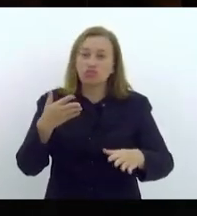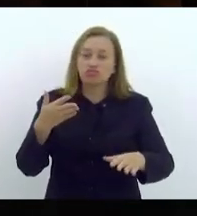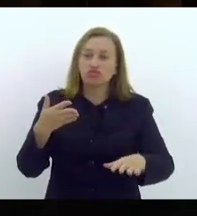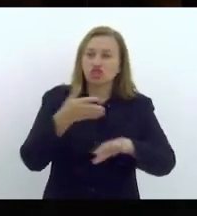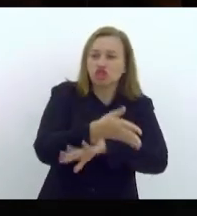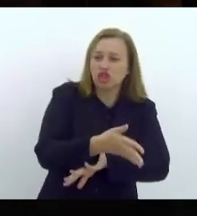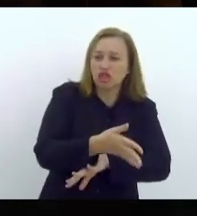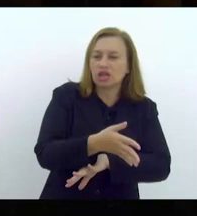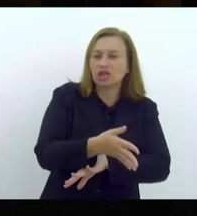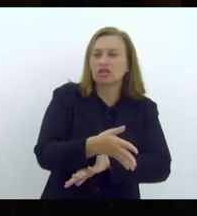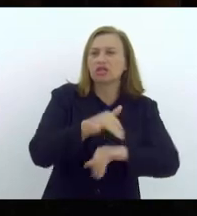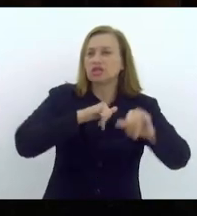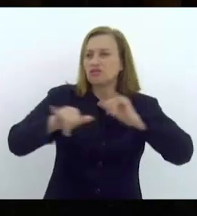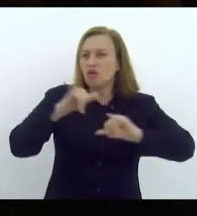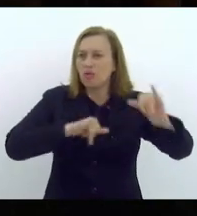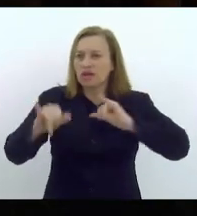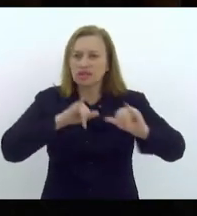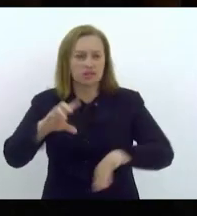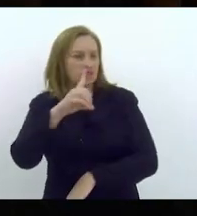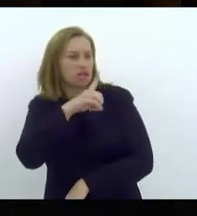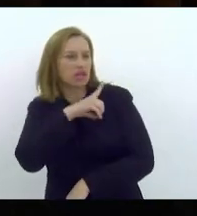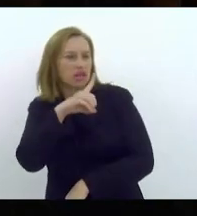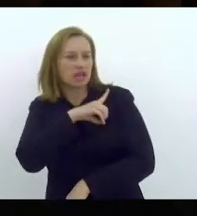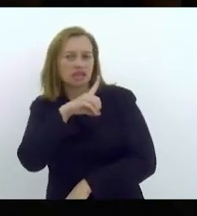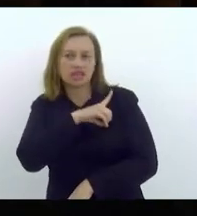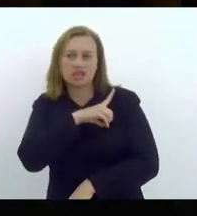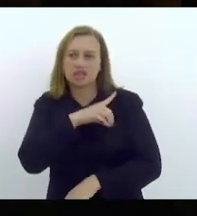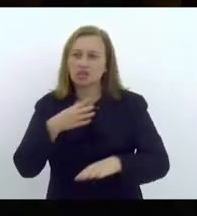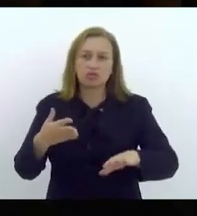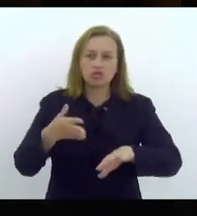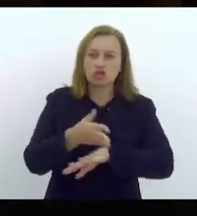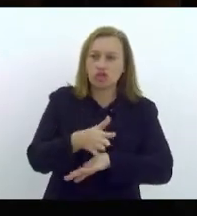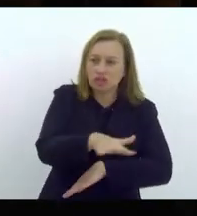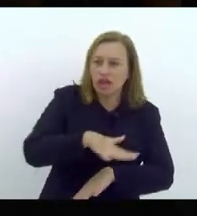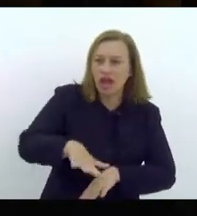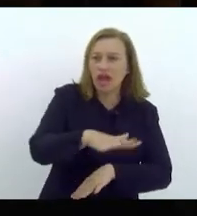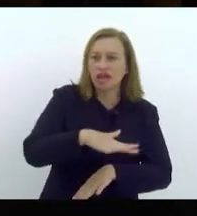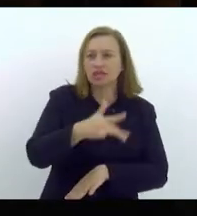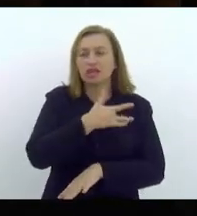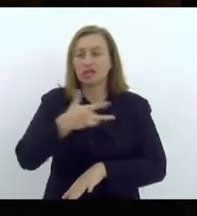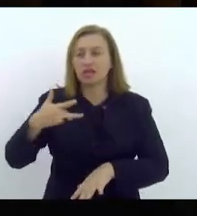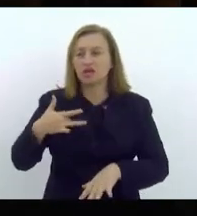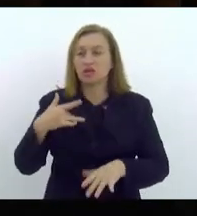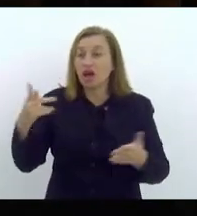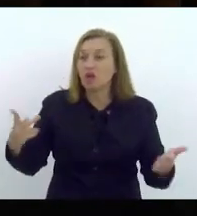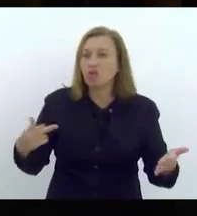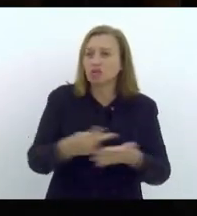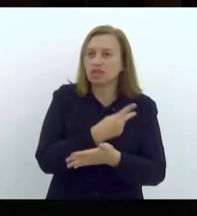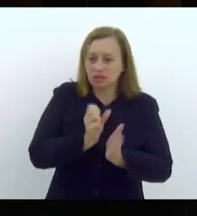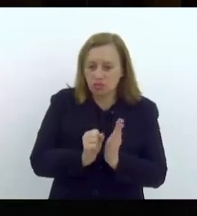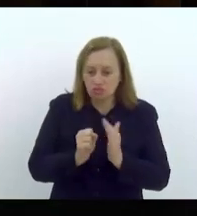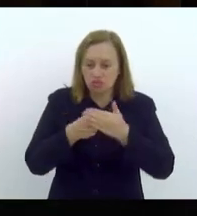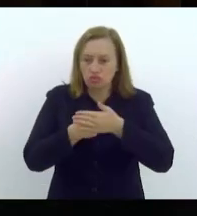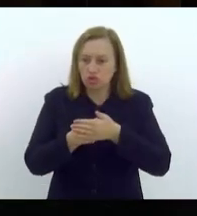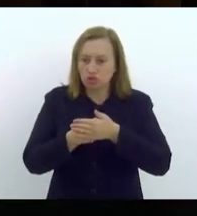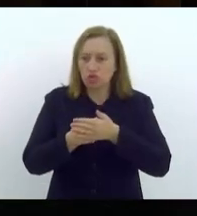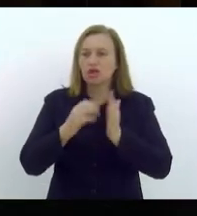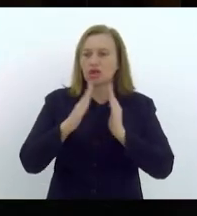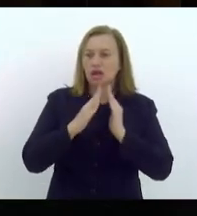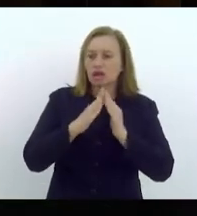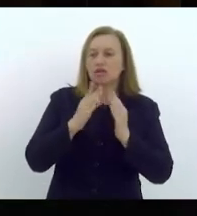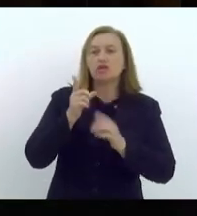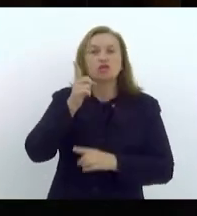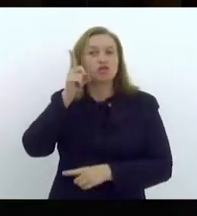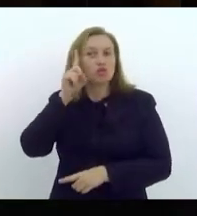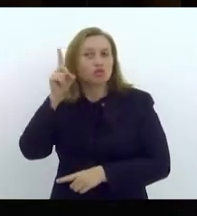sistema de saúde, elas acontecem cotidianamente diante da naturalização da violência contra a mulher. Então,